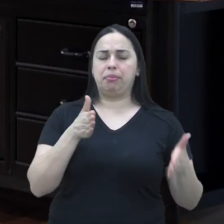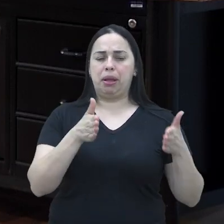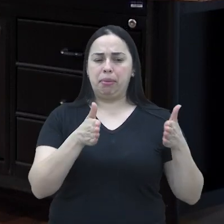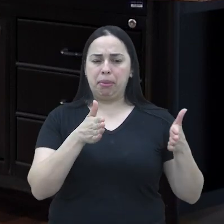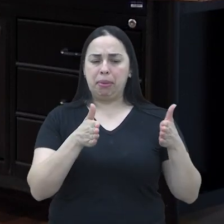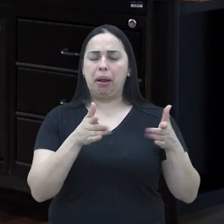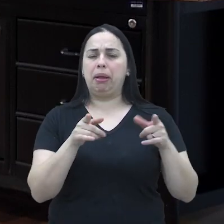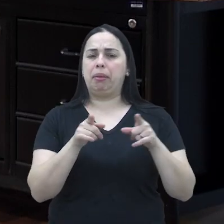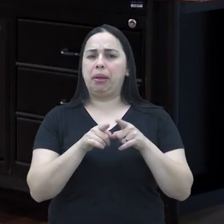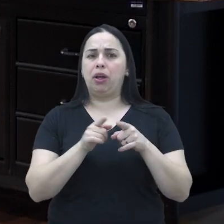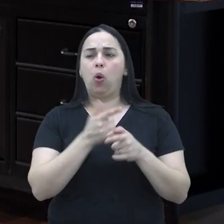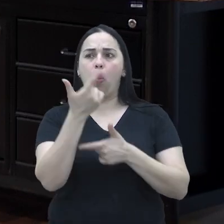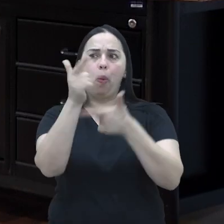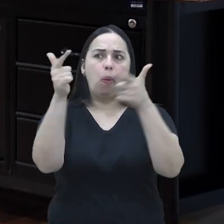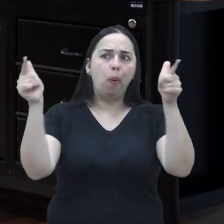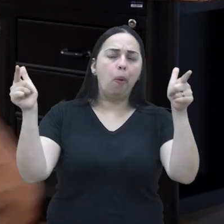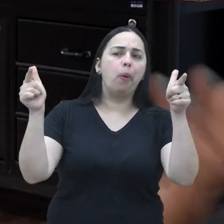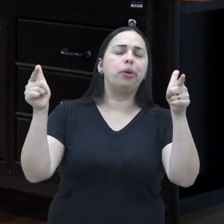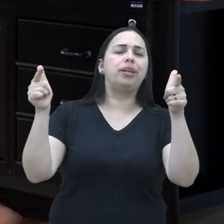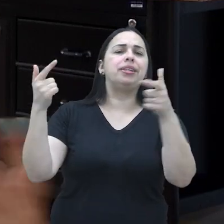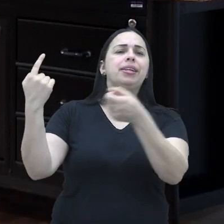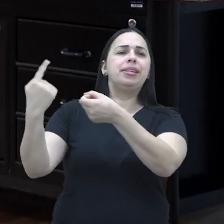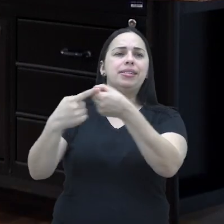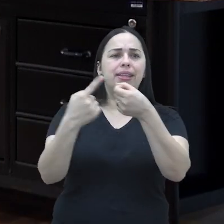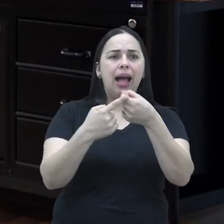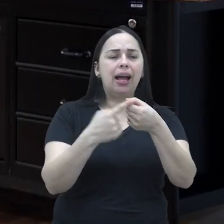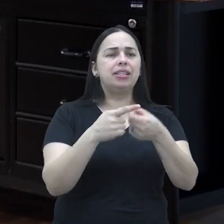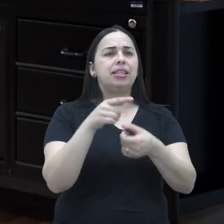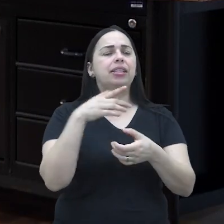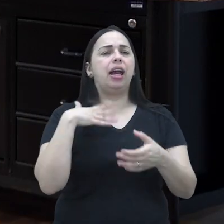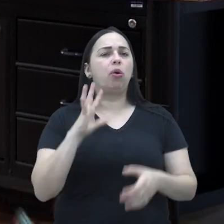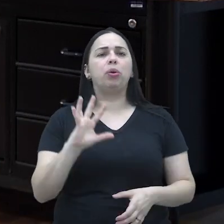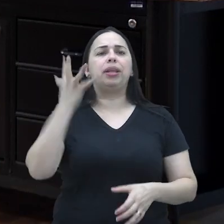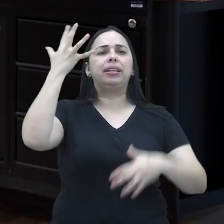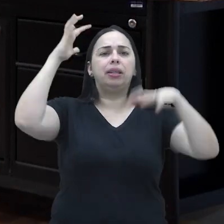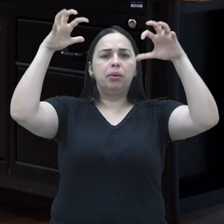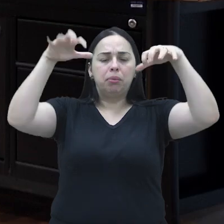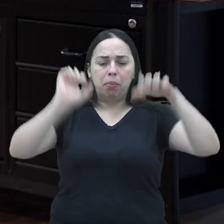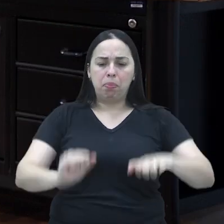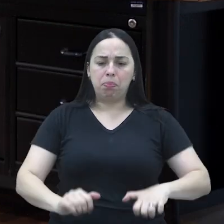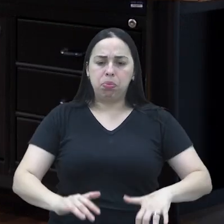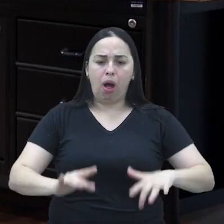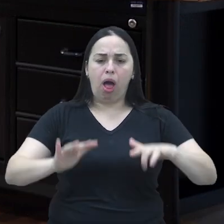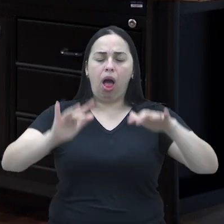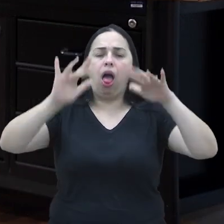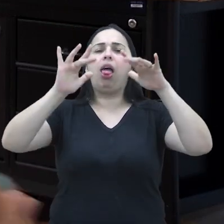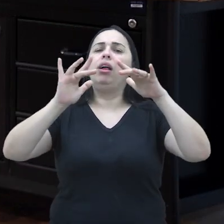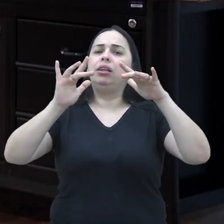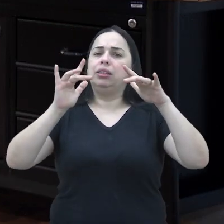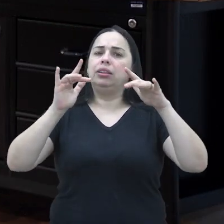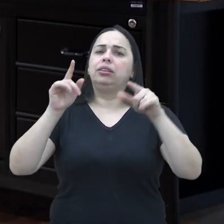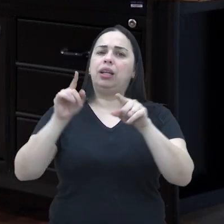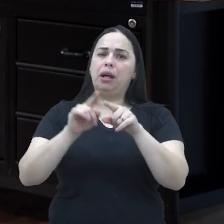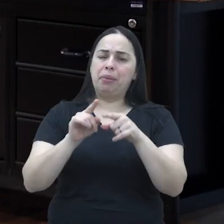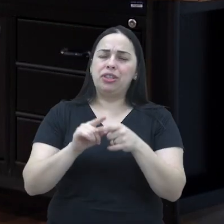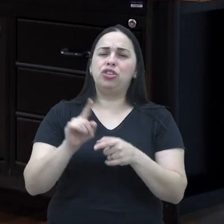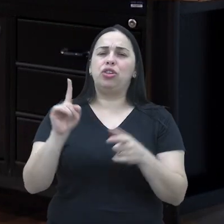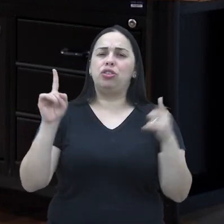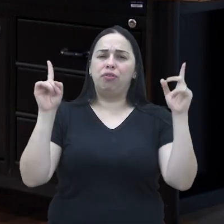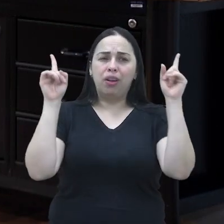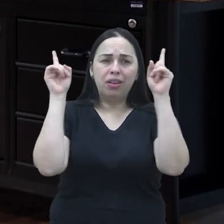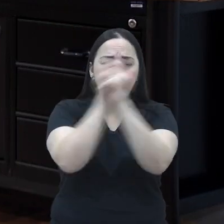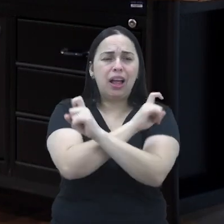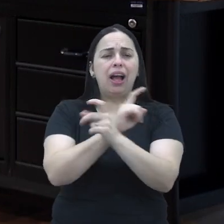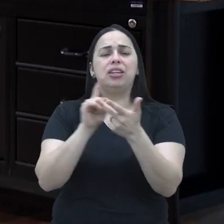aí por alguns períodos, acompanhamos outras cidades e tudo mais com questões de enchentes. Sabemos que existem situações de